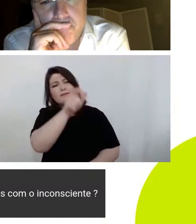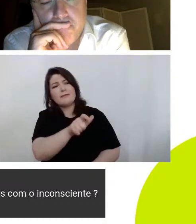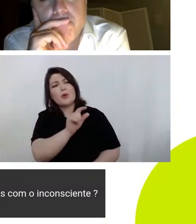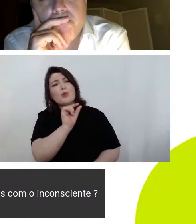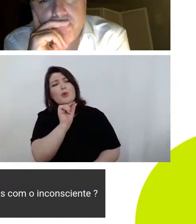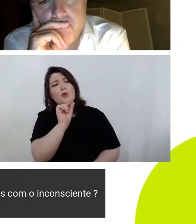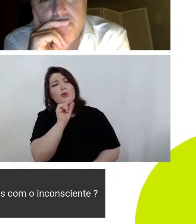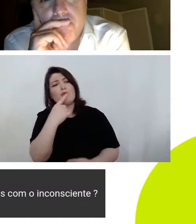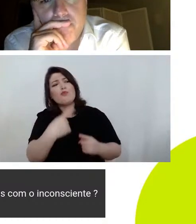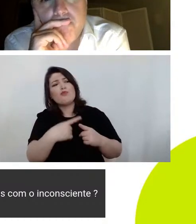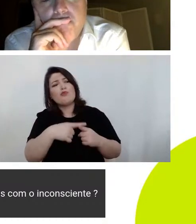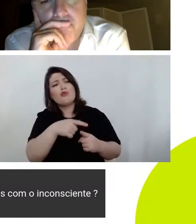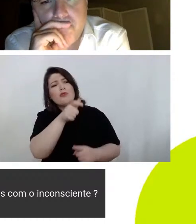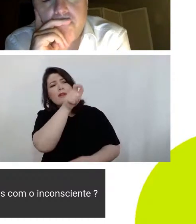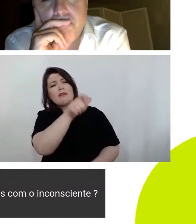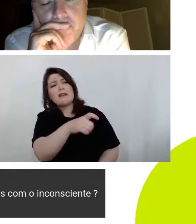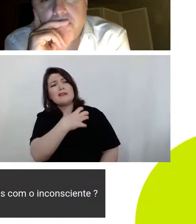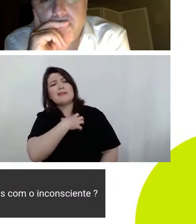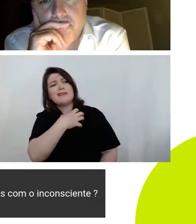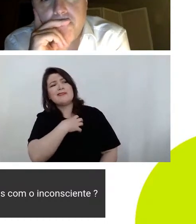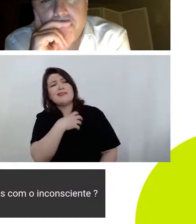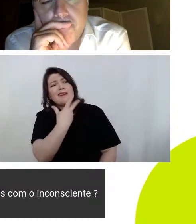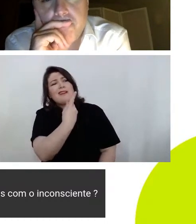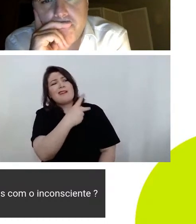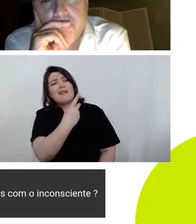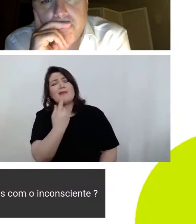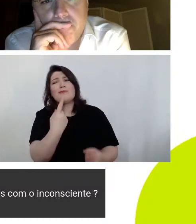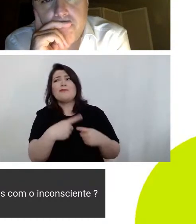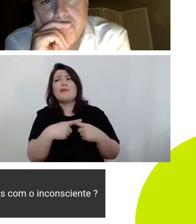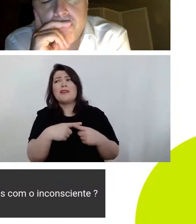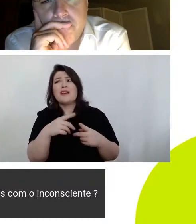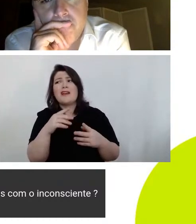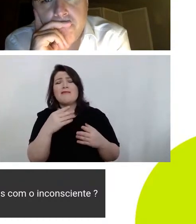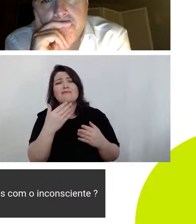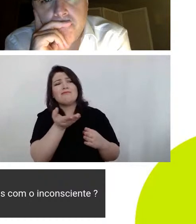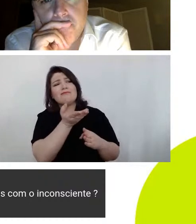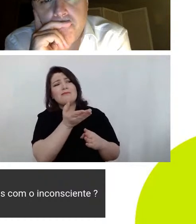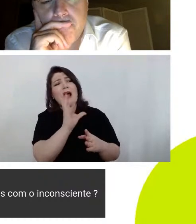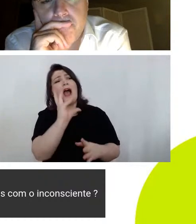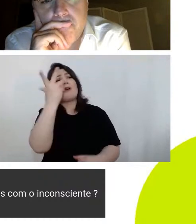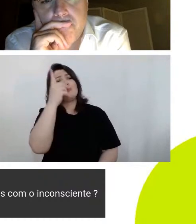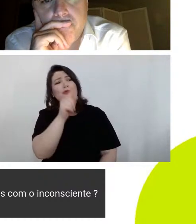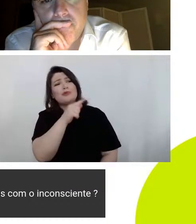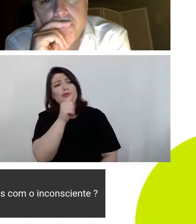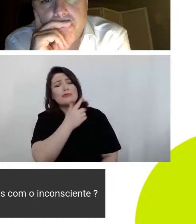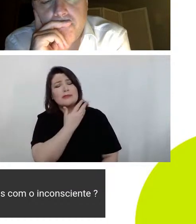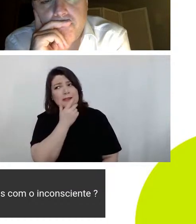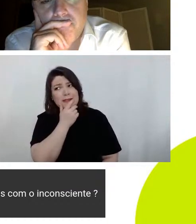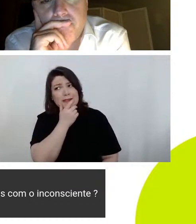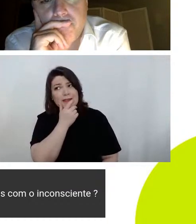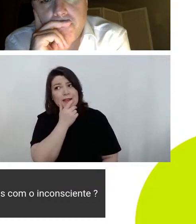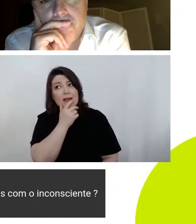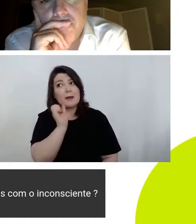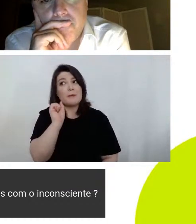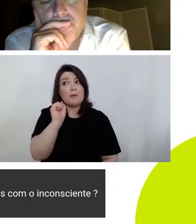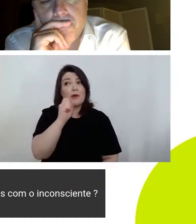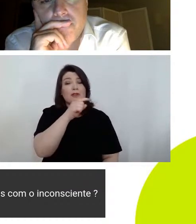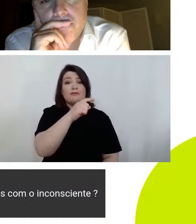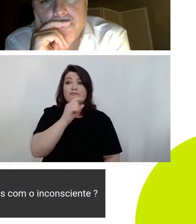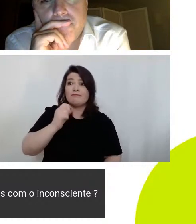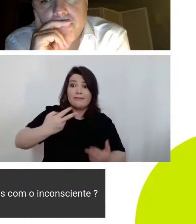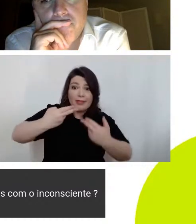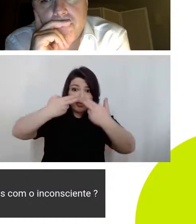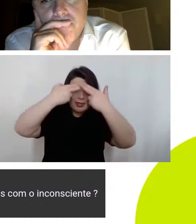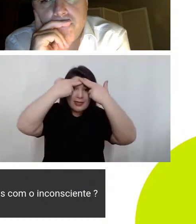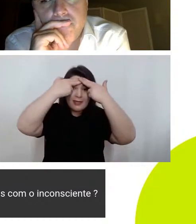funcionar desse jeito e aí nós vamos entrando em todos os conceitos de trauma não é o trauma